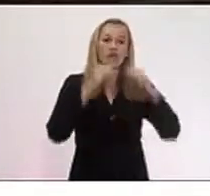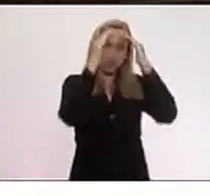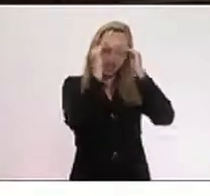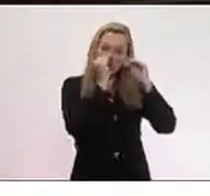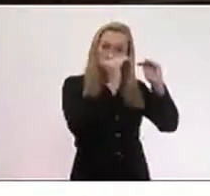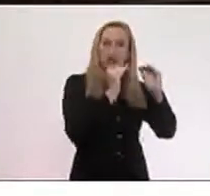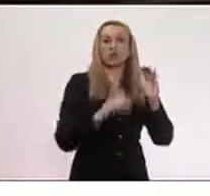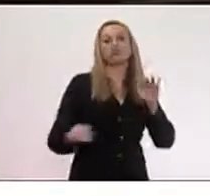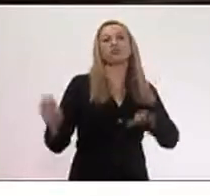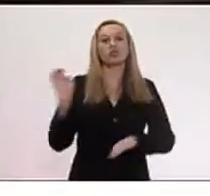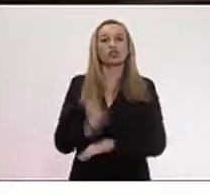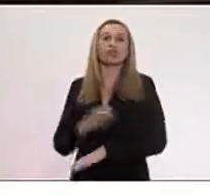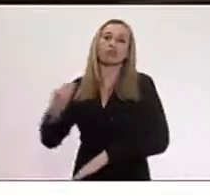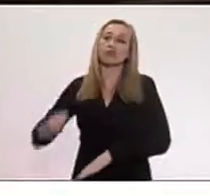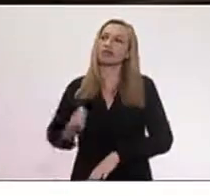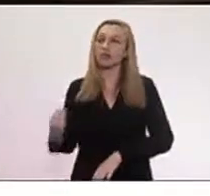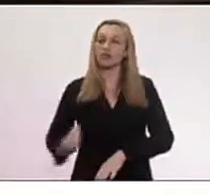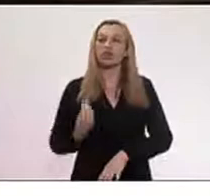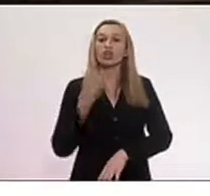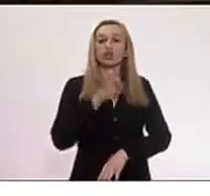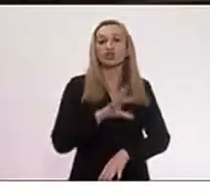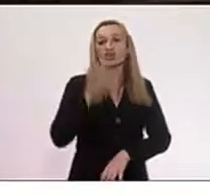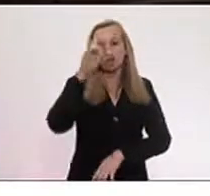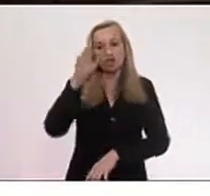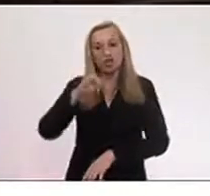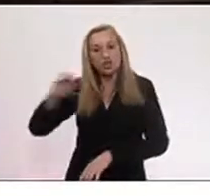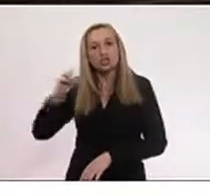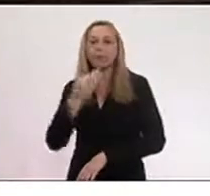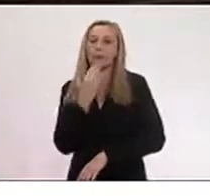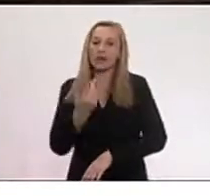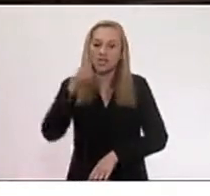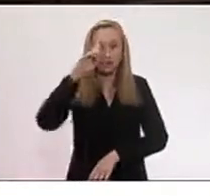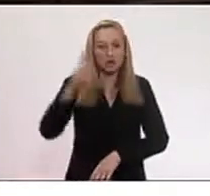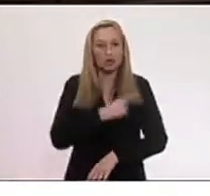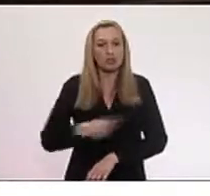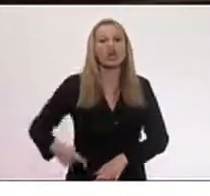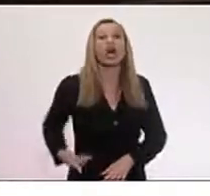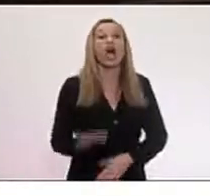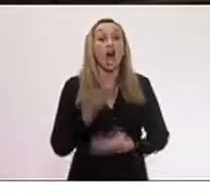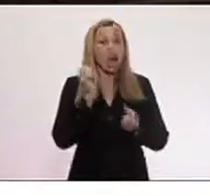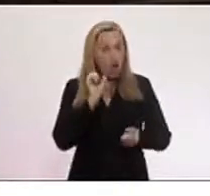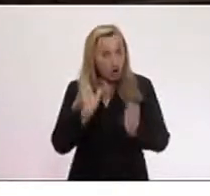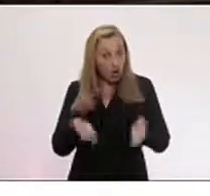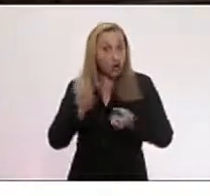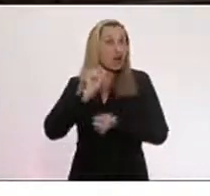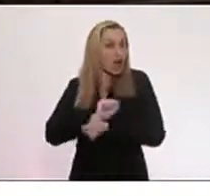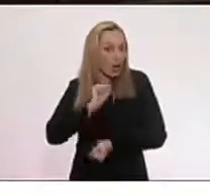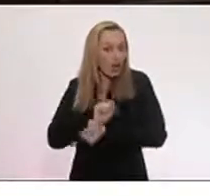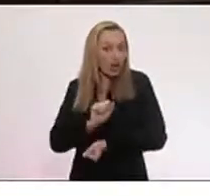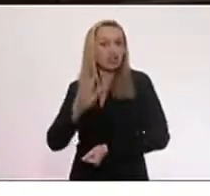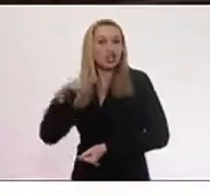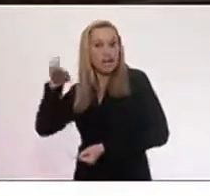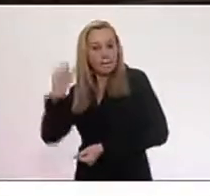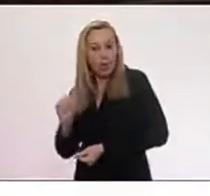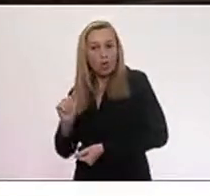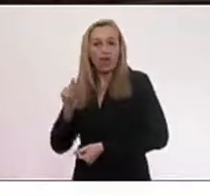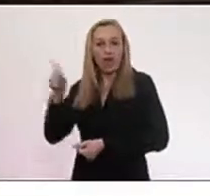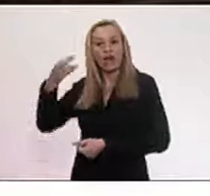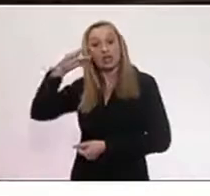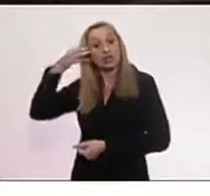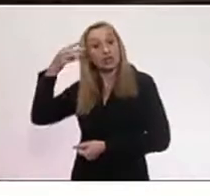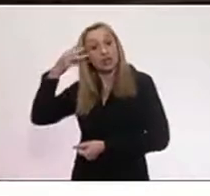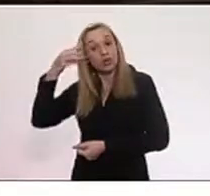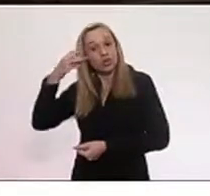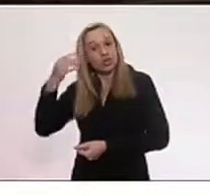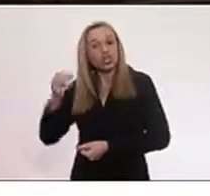É só isso que eu peço, senhor presidente. E agora eu espero que o míssil do Witzel também chegue nos ouvidos